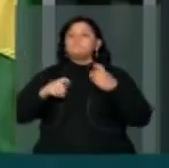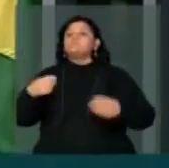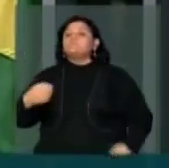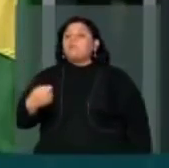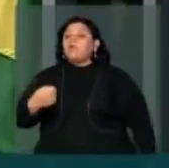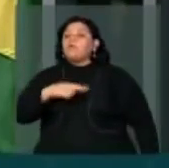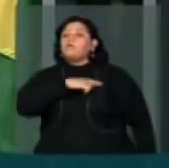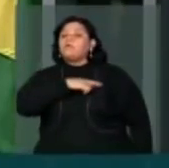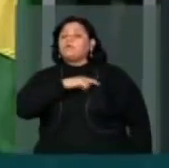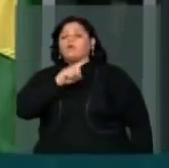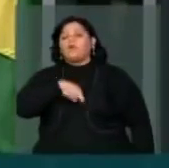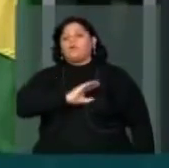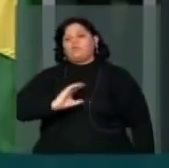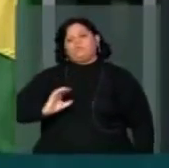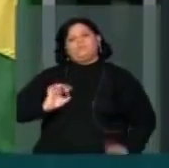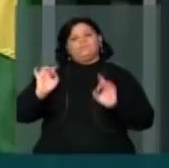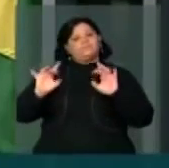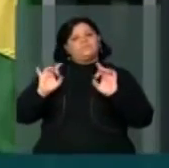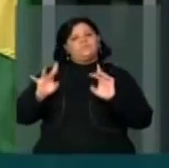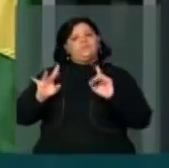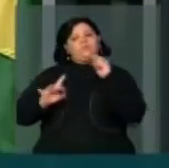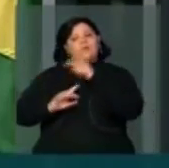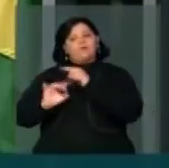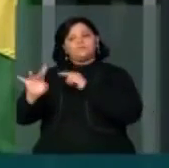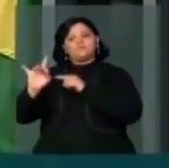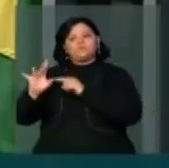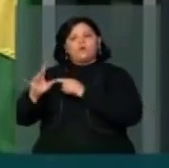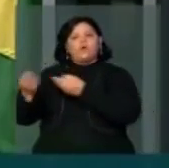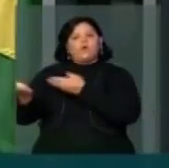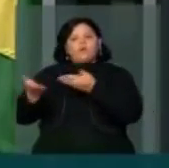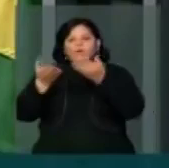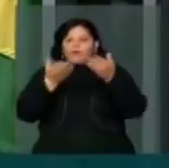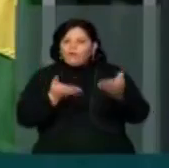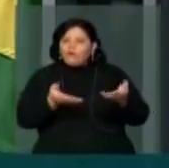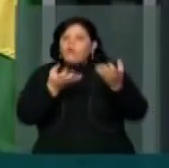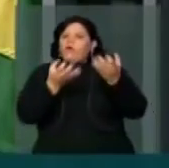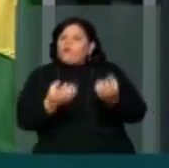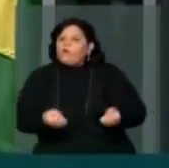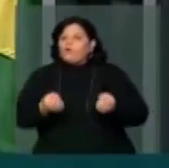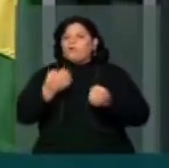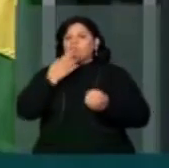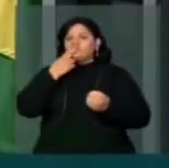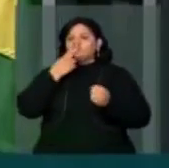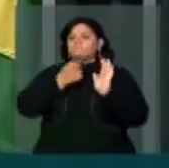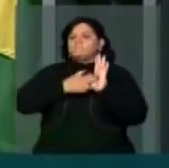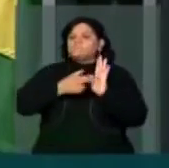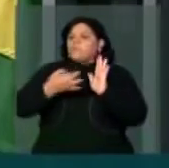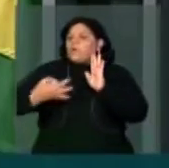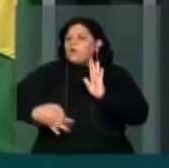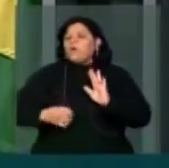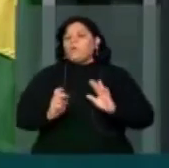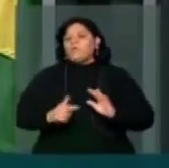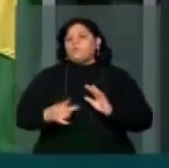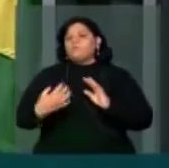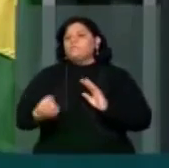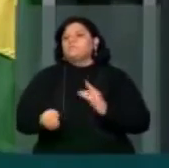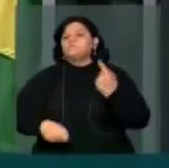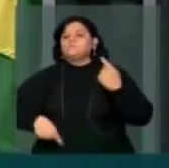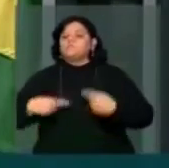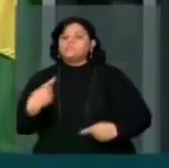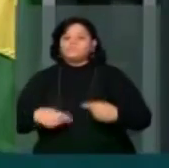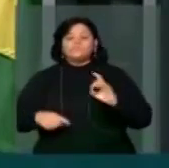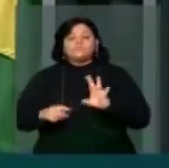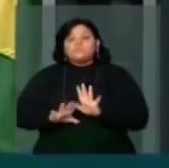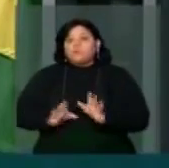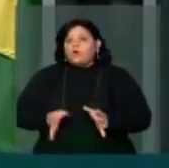deputado. Não é correto. A admissibilidade é apenas admitir que o projeto seja discutido. Nada